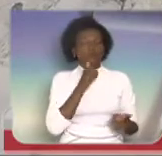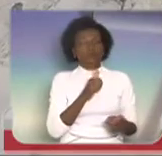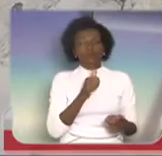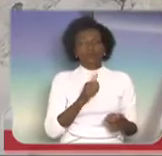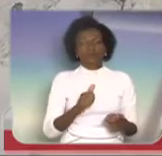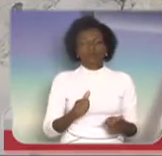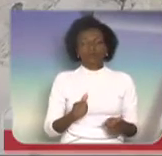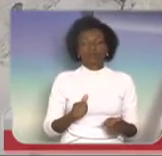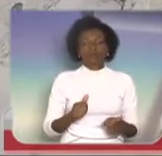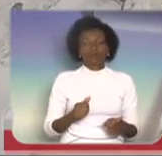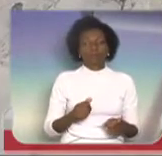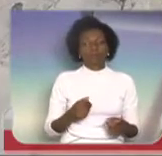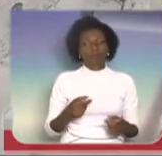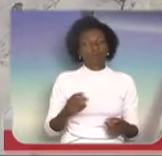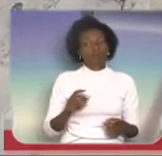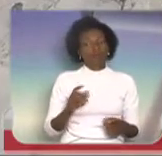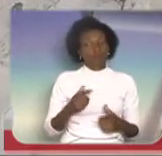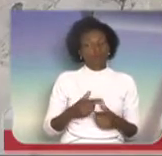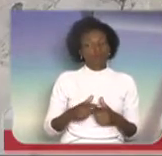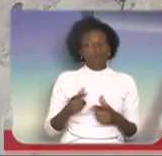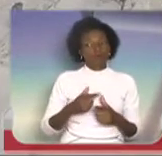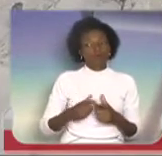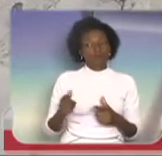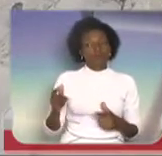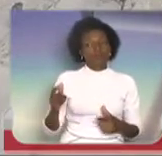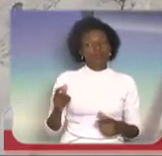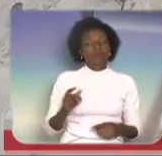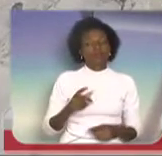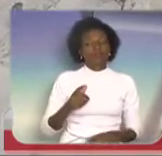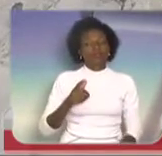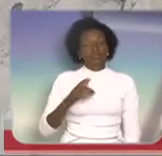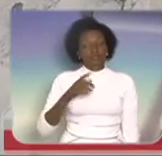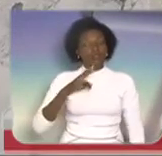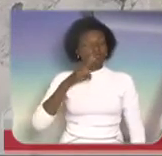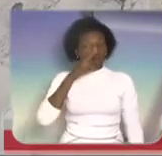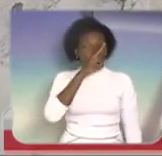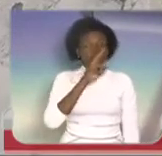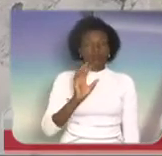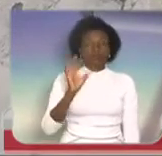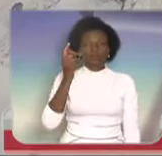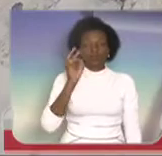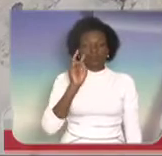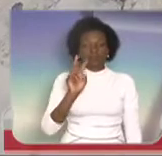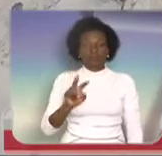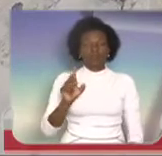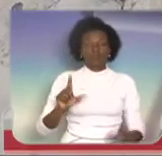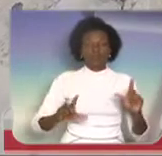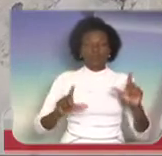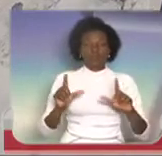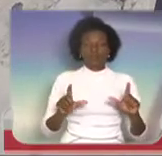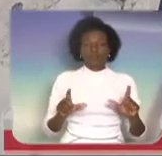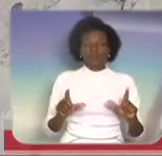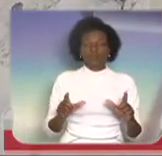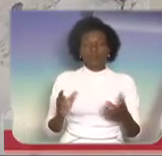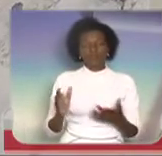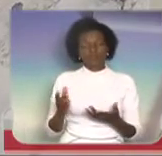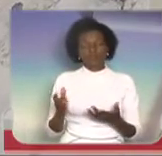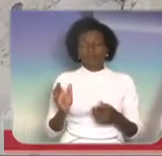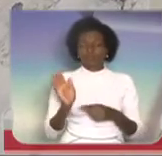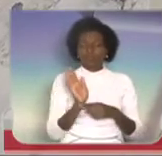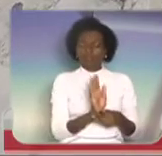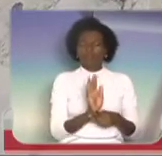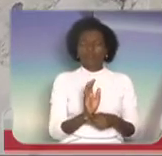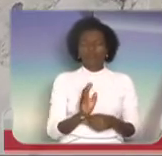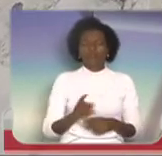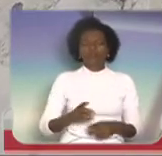Eu acho que foi um fato muito infeliz e grave que aconteceu, nós vimos na televisão, que serão tomadas as medidas necessárias pelo